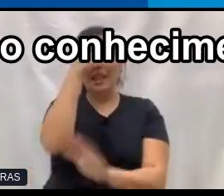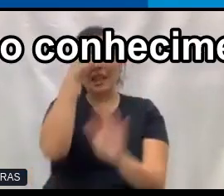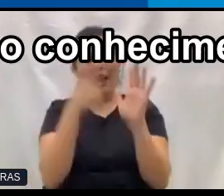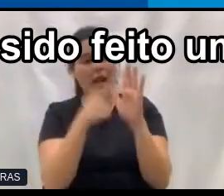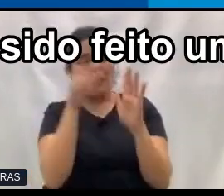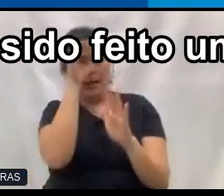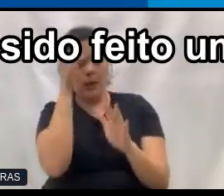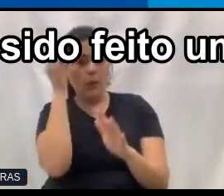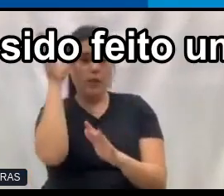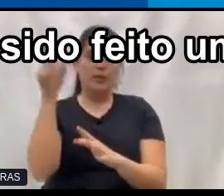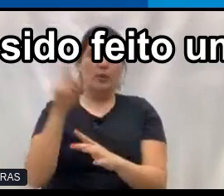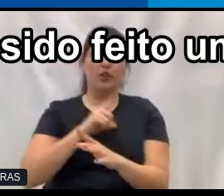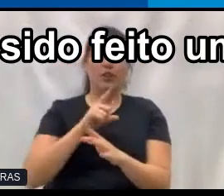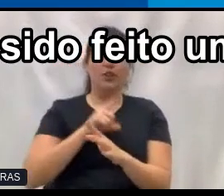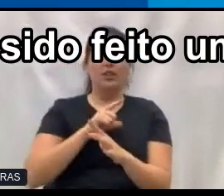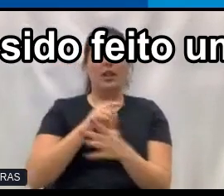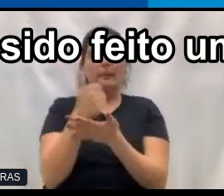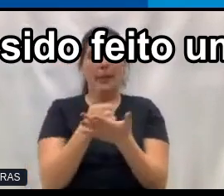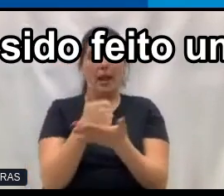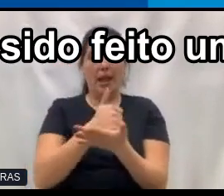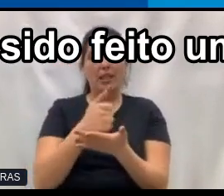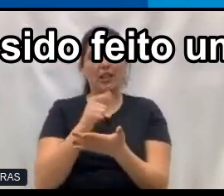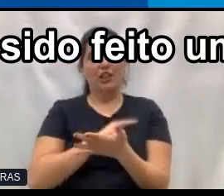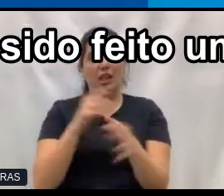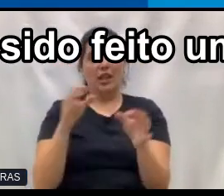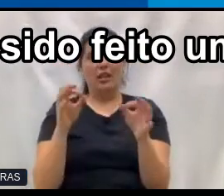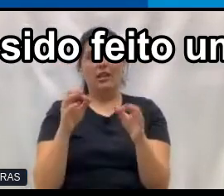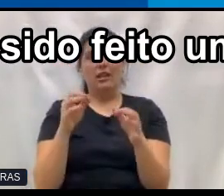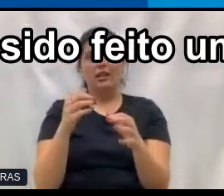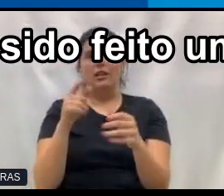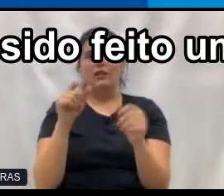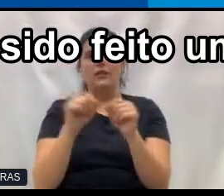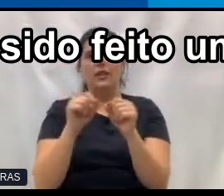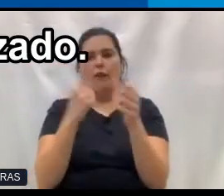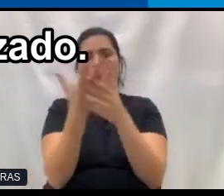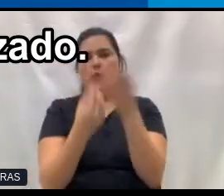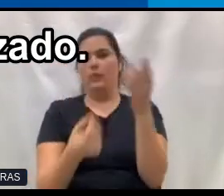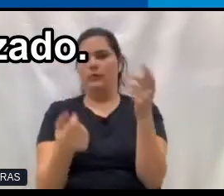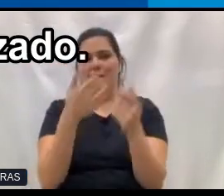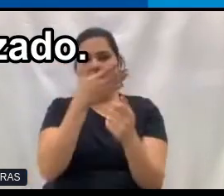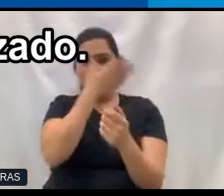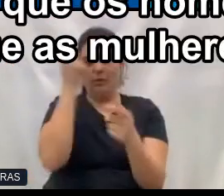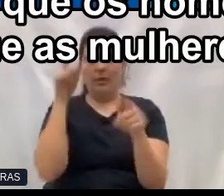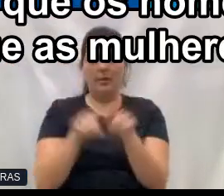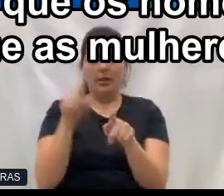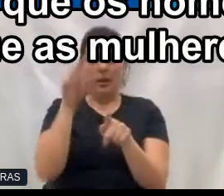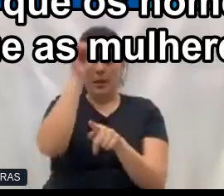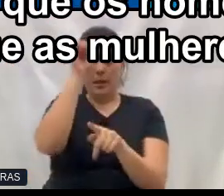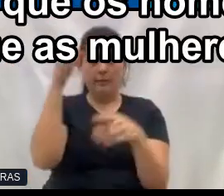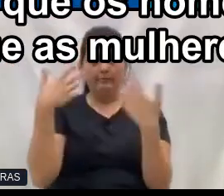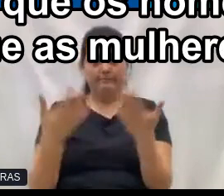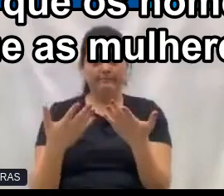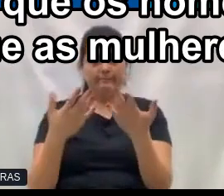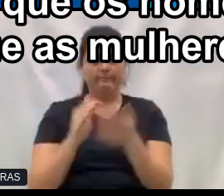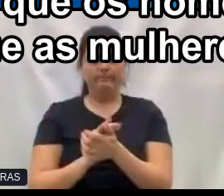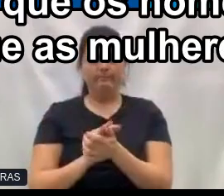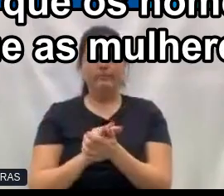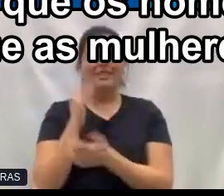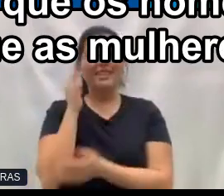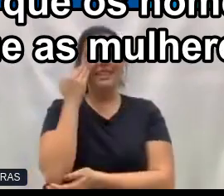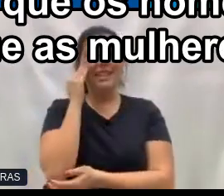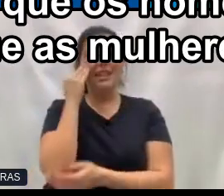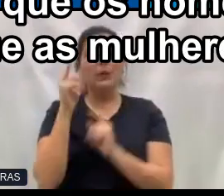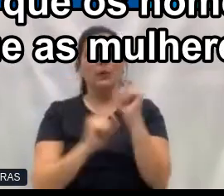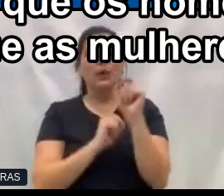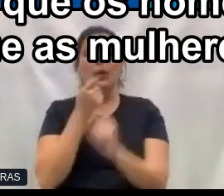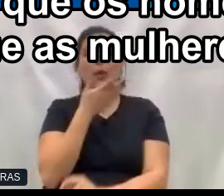conhecimento que ela tinha ali, com a base que ela tinha, sem ter sido feito um filtro também, de aprendizado. E aí, ela compreendeu que os